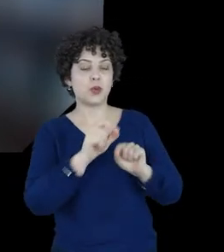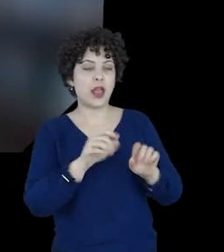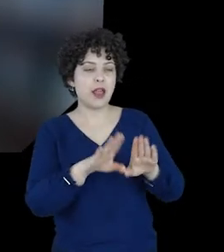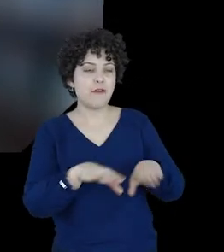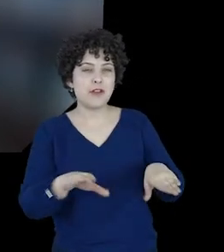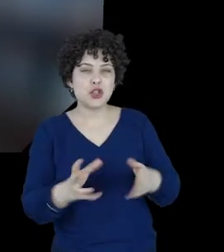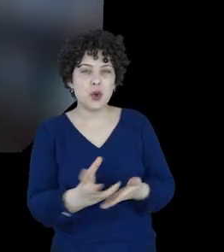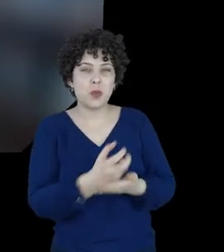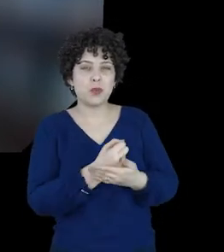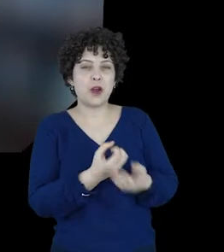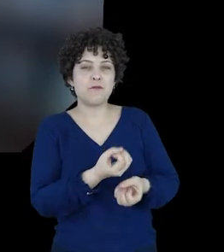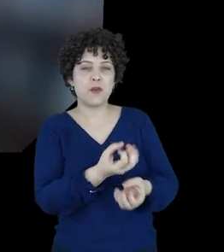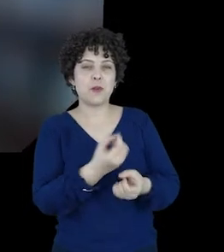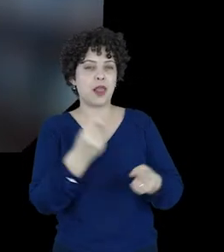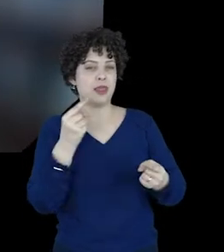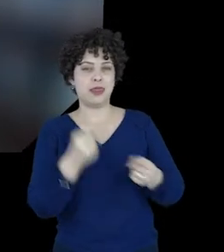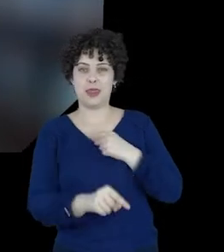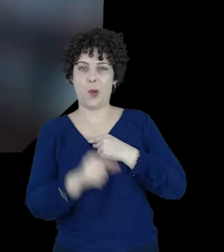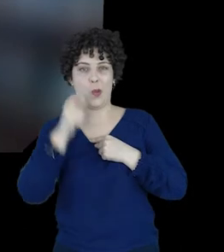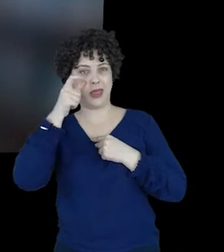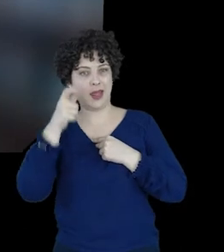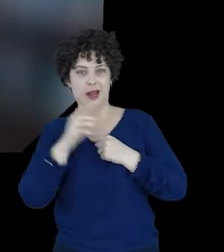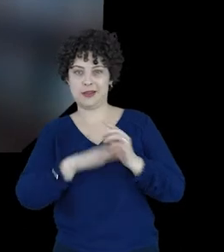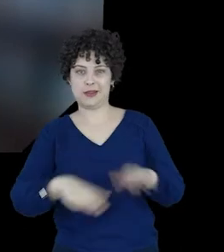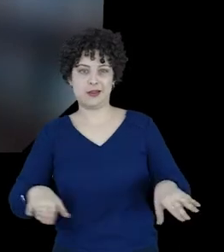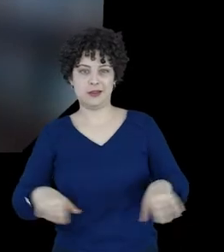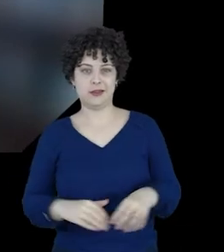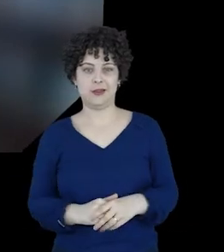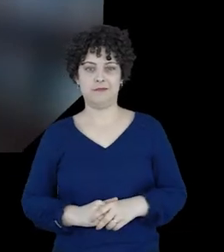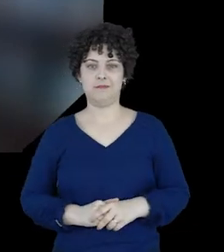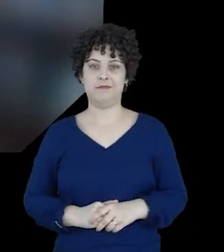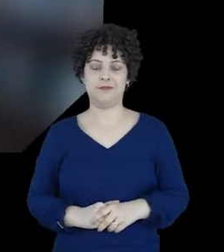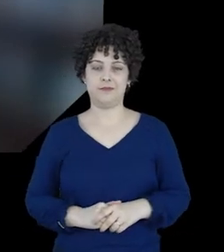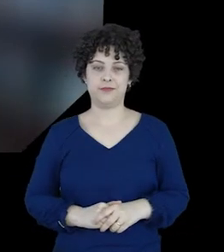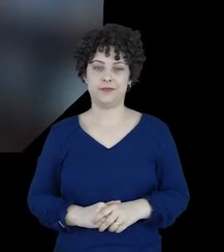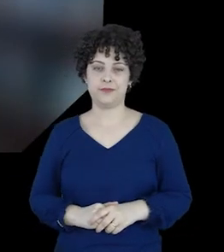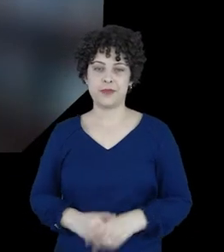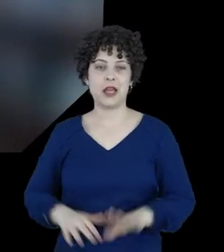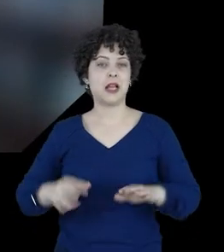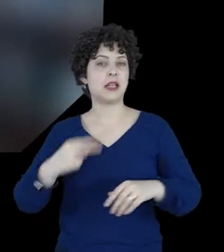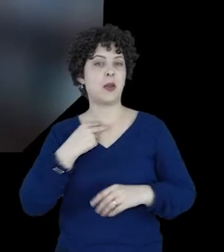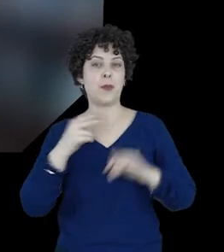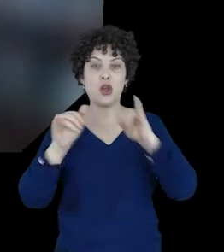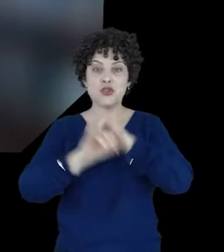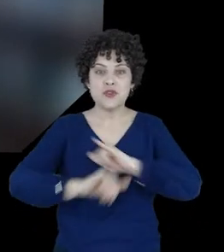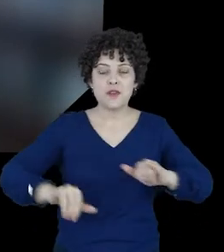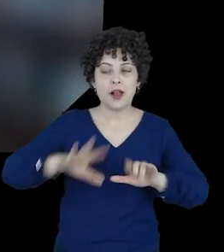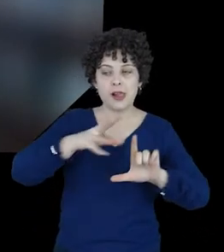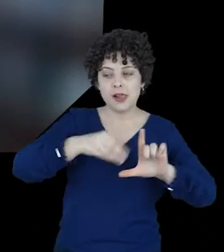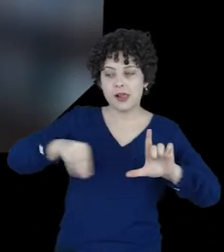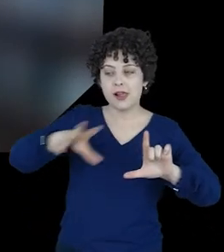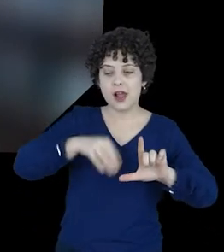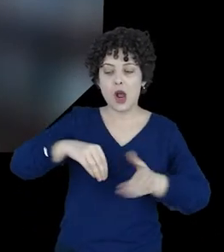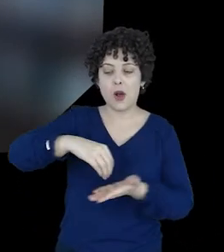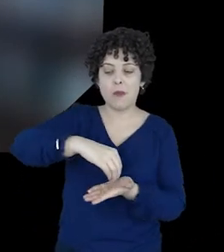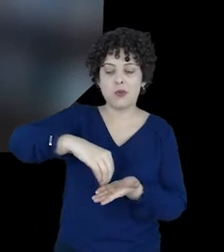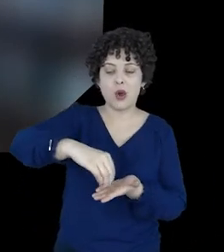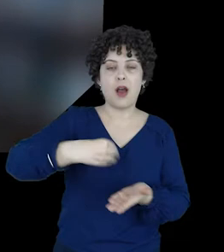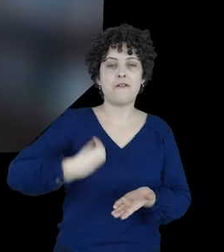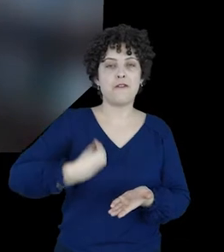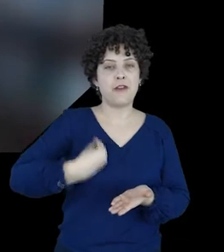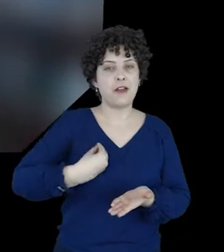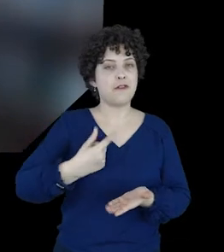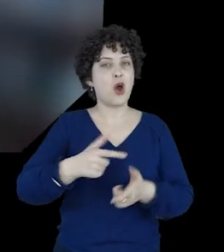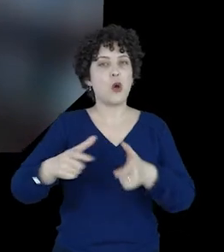dados infantis que não atendam aos melhores interesses da criança. Não devem divulgar ou compartilhar a localização da criança por